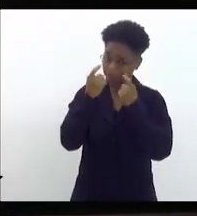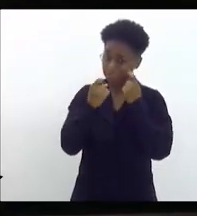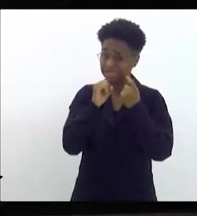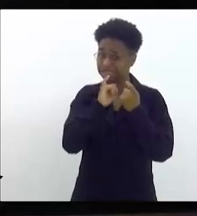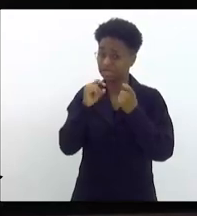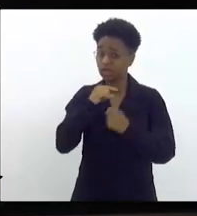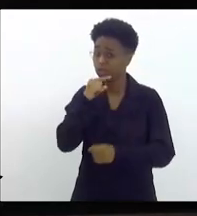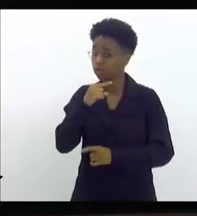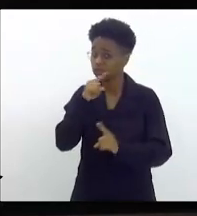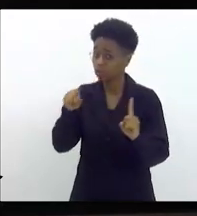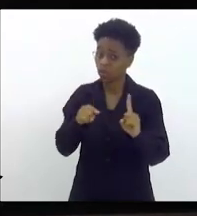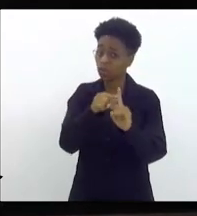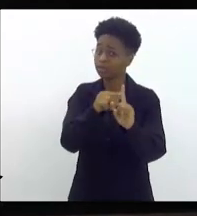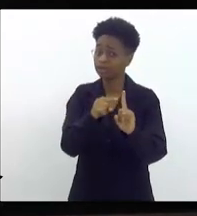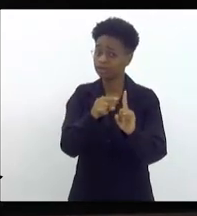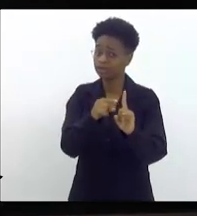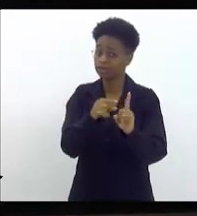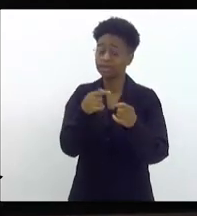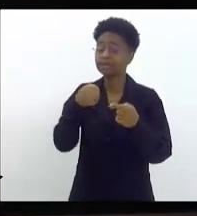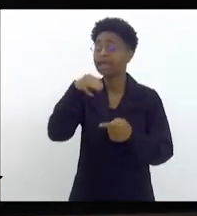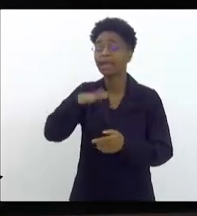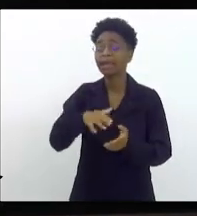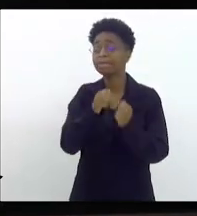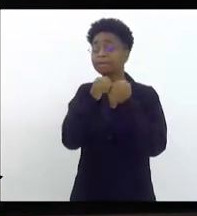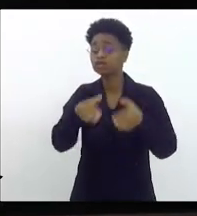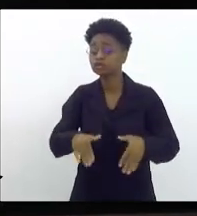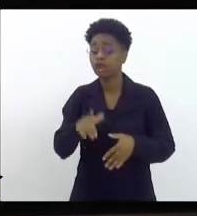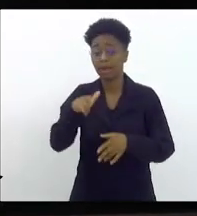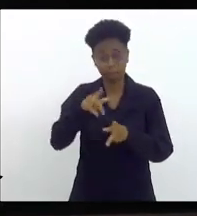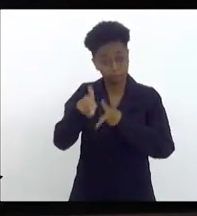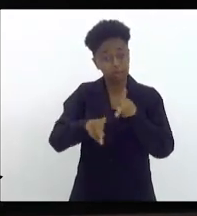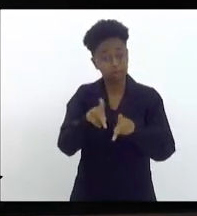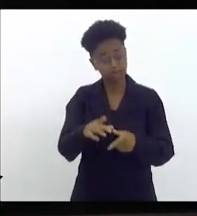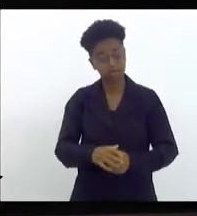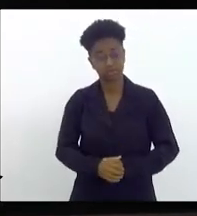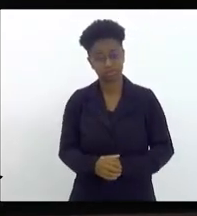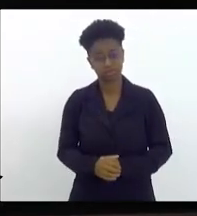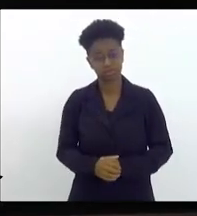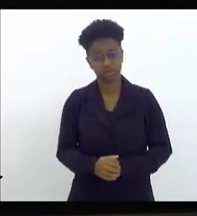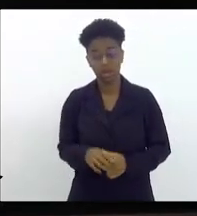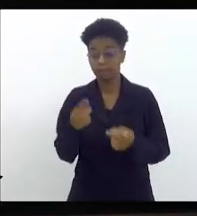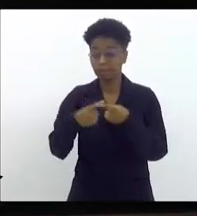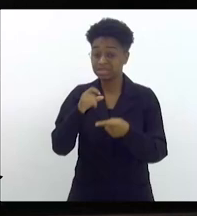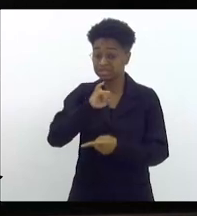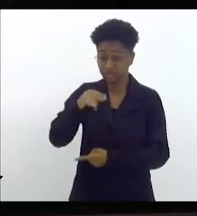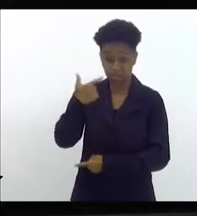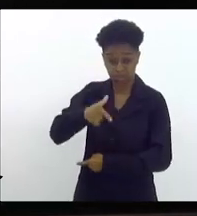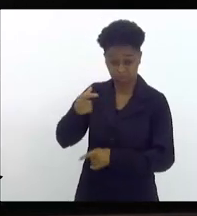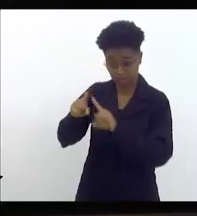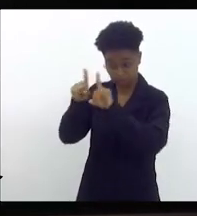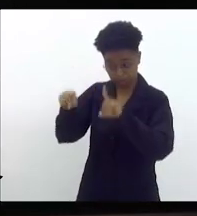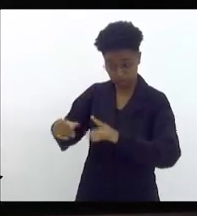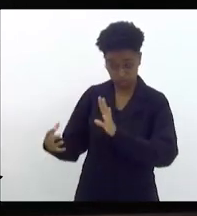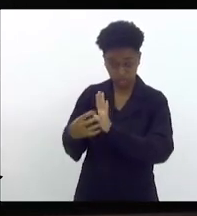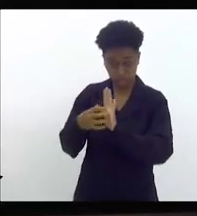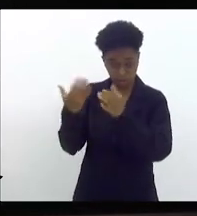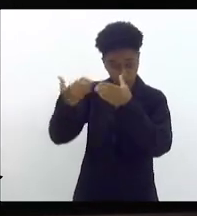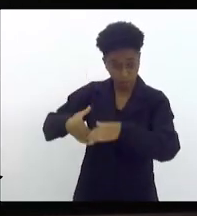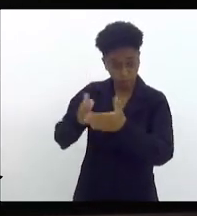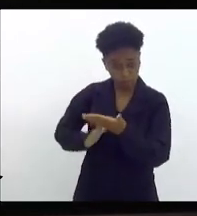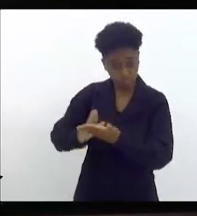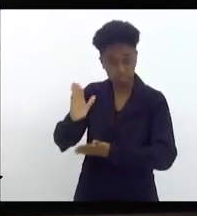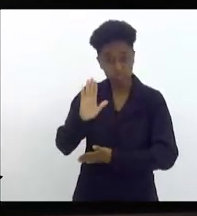a meta fiscal, quem vai ser prejudicado vai ser a própria população como um todo. Se você não tem um funcionário público concursado, de